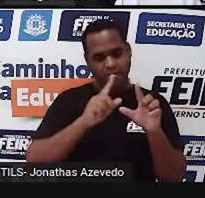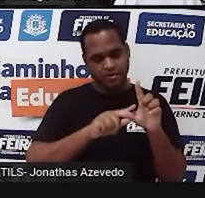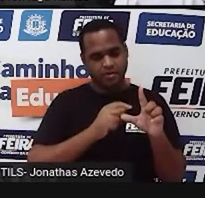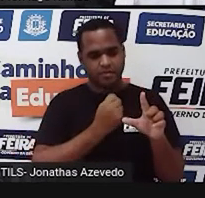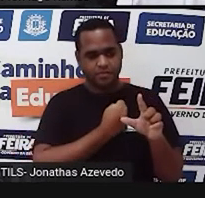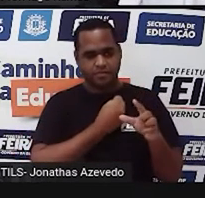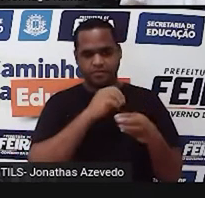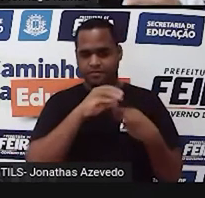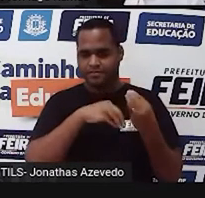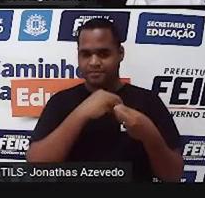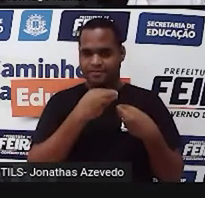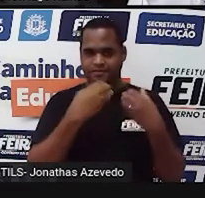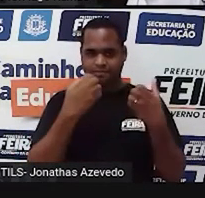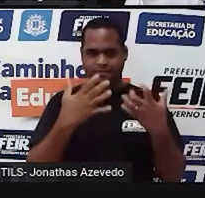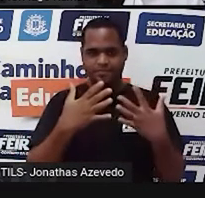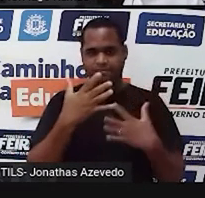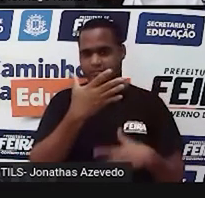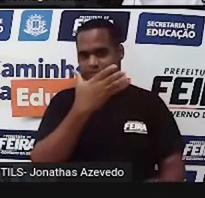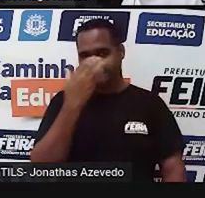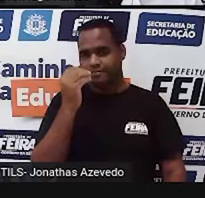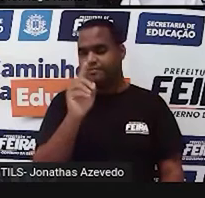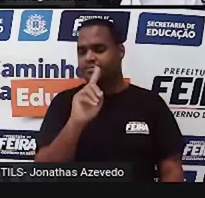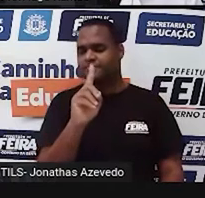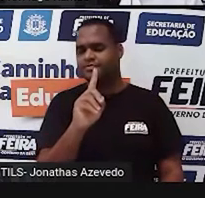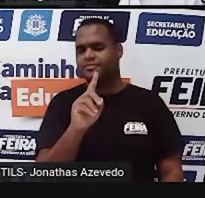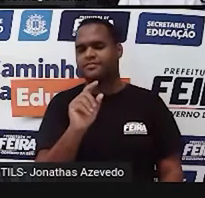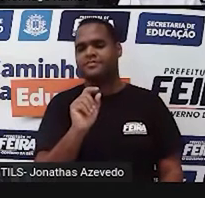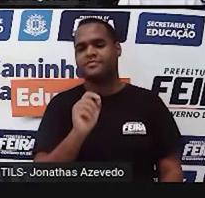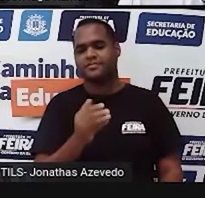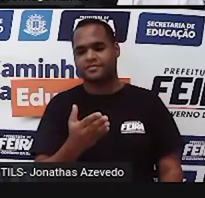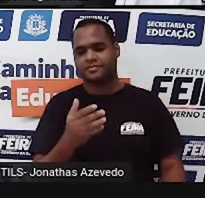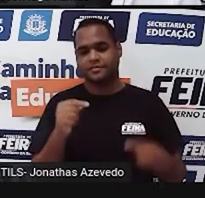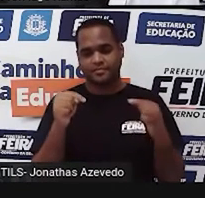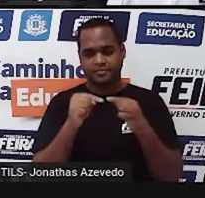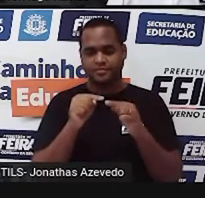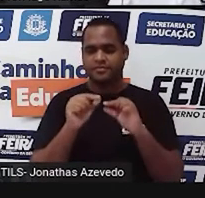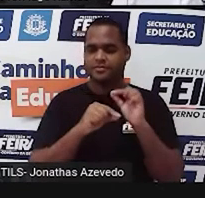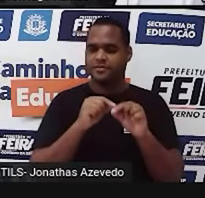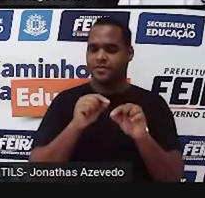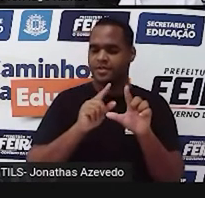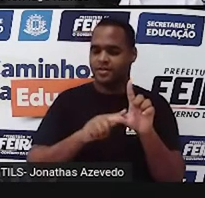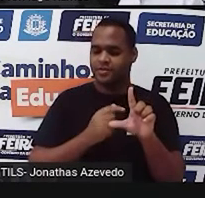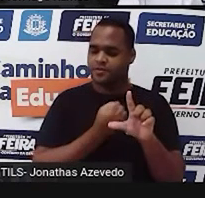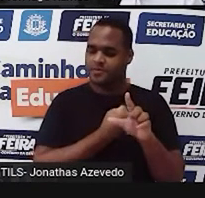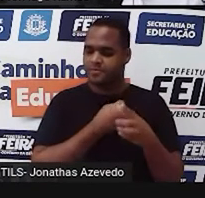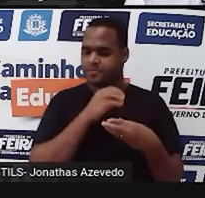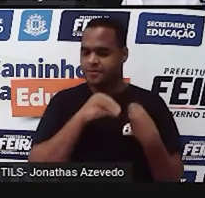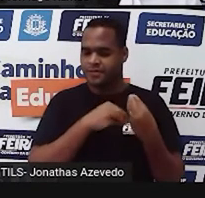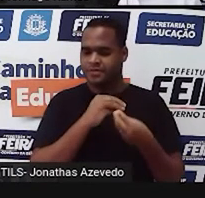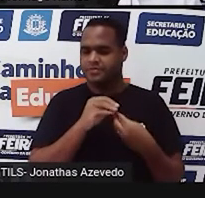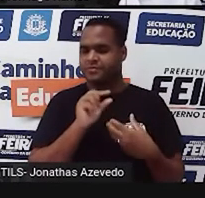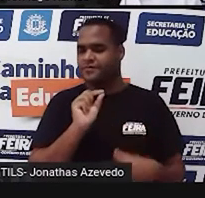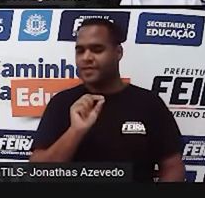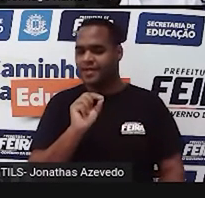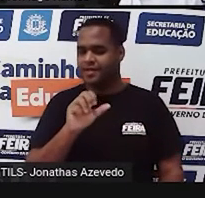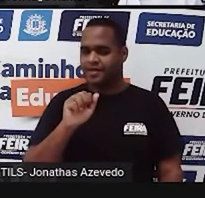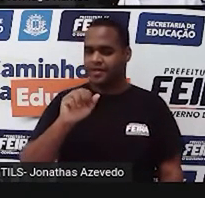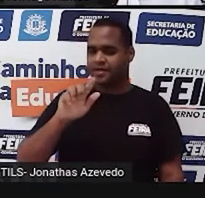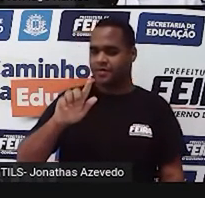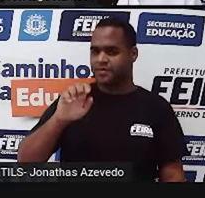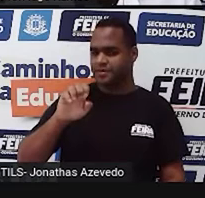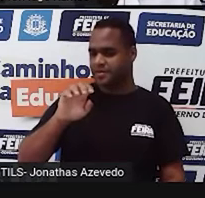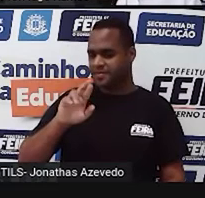e que a gente não pode esquecer, né? É o que é álgebra. A gente não pode esquecer disso.